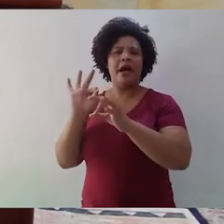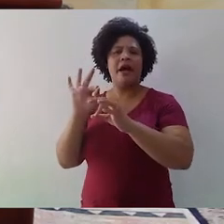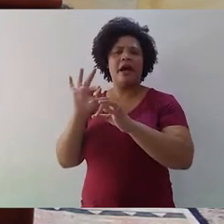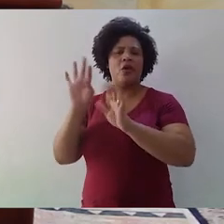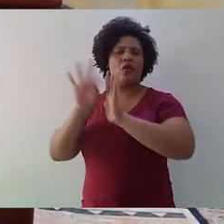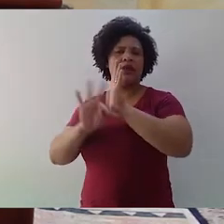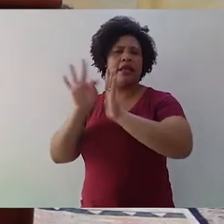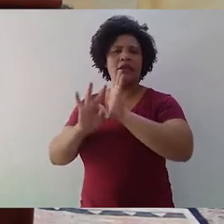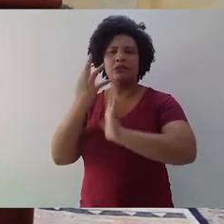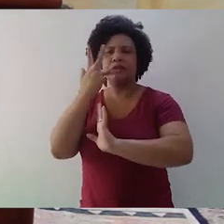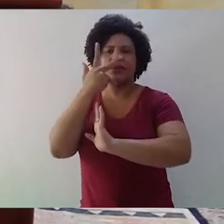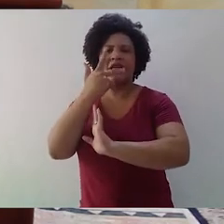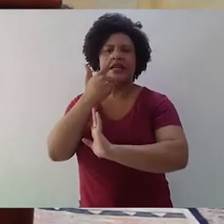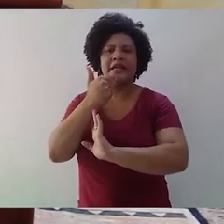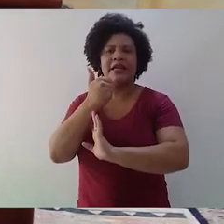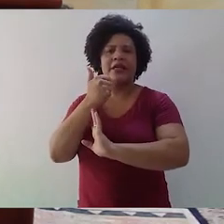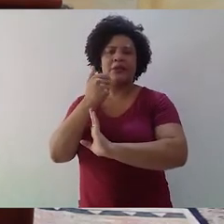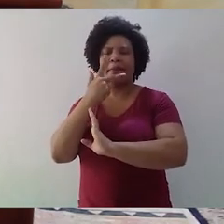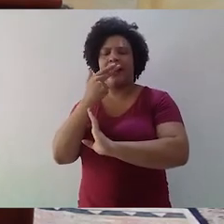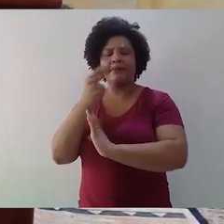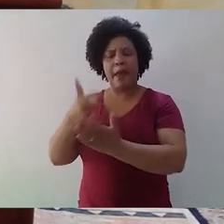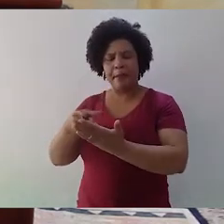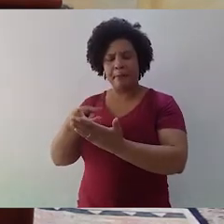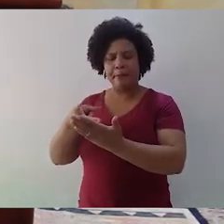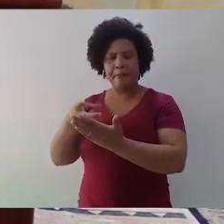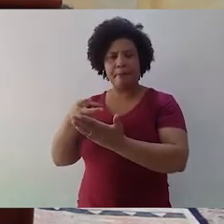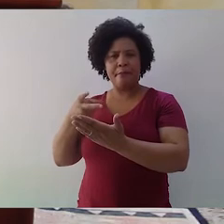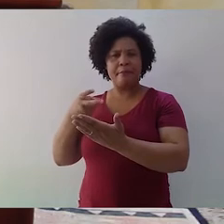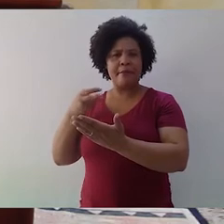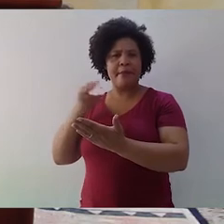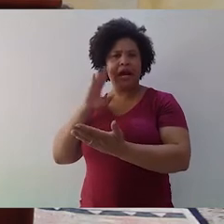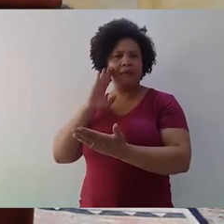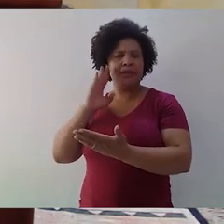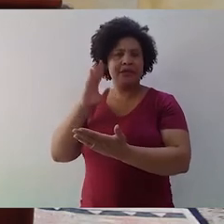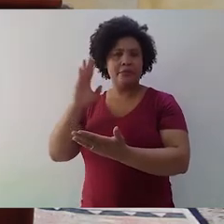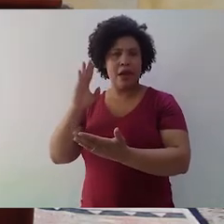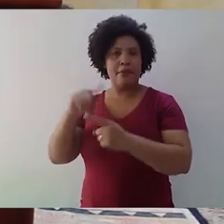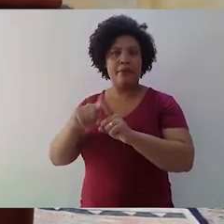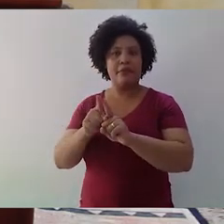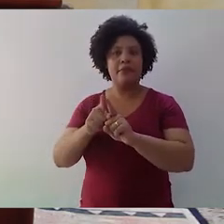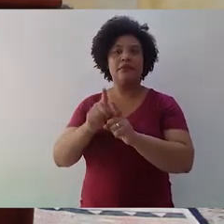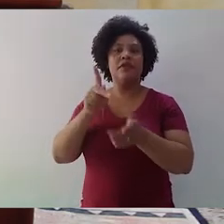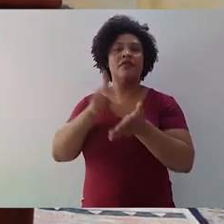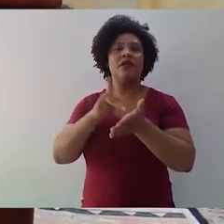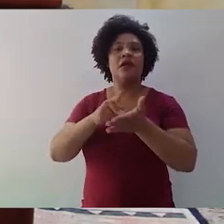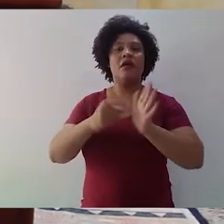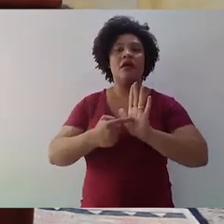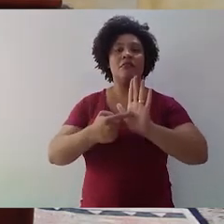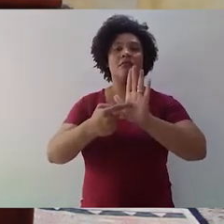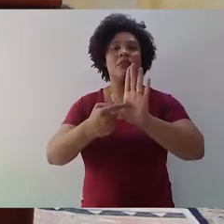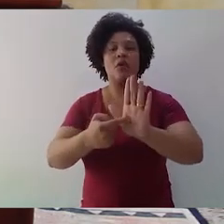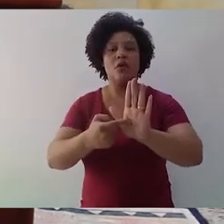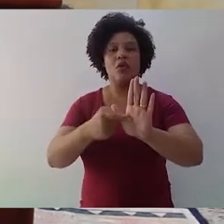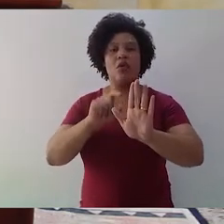um texto mais bonito, mais brilhante, mais enfático. E, na verdade, o que nós buscamos trazer é